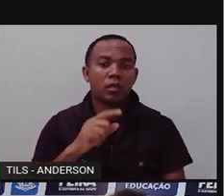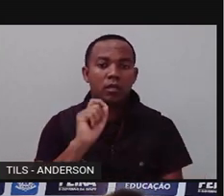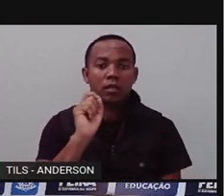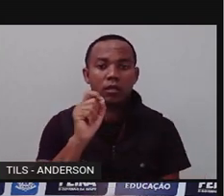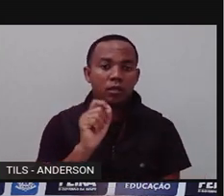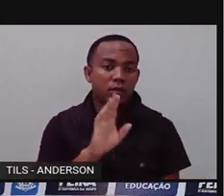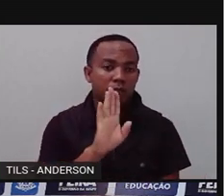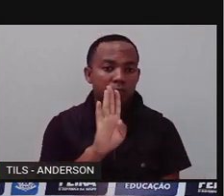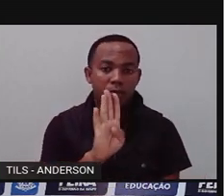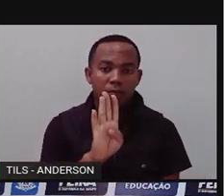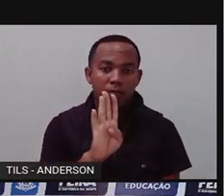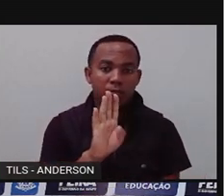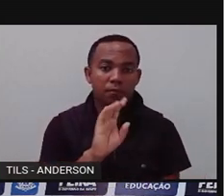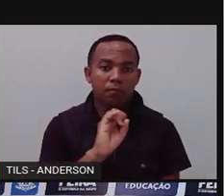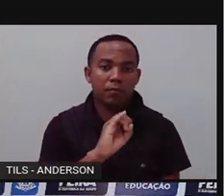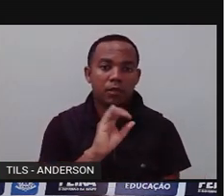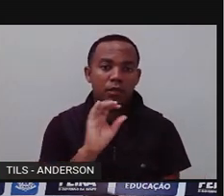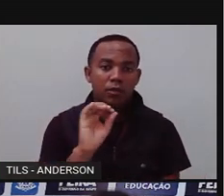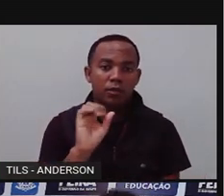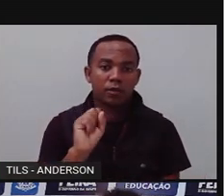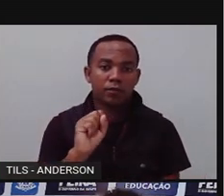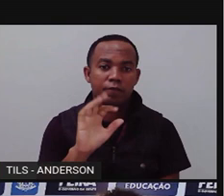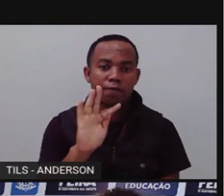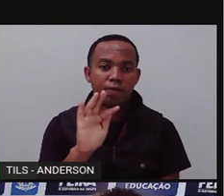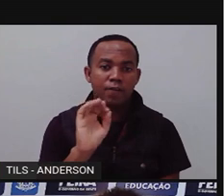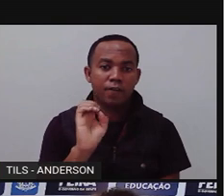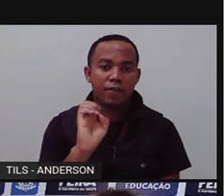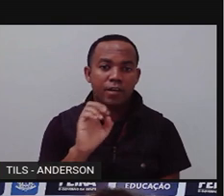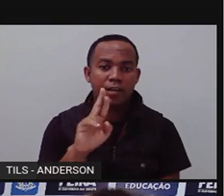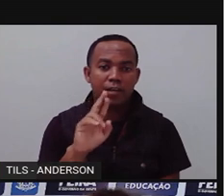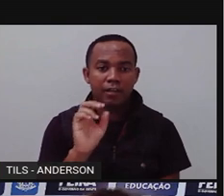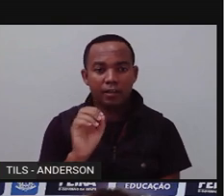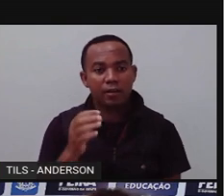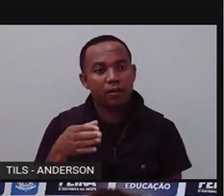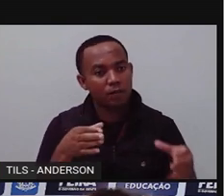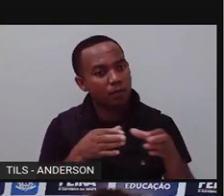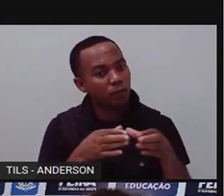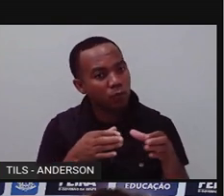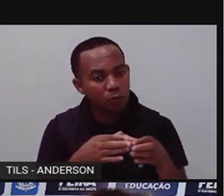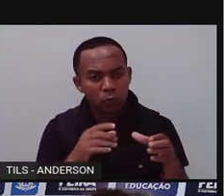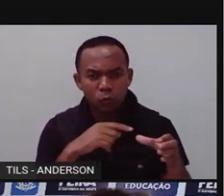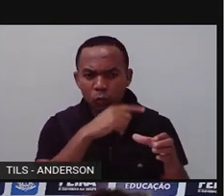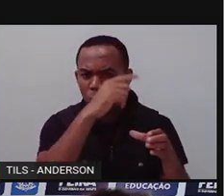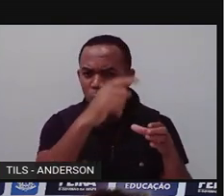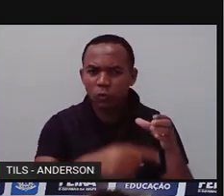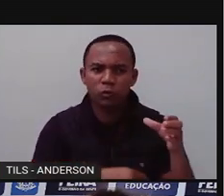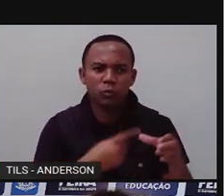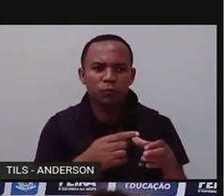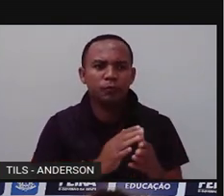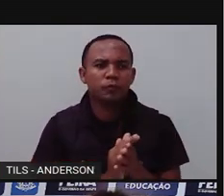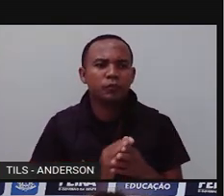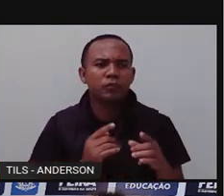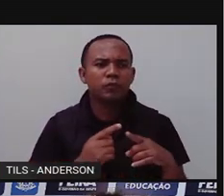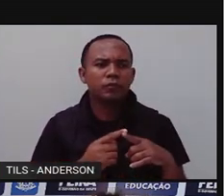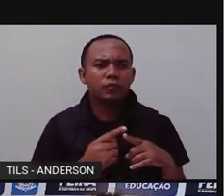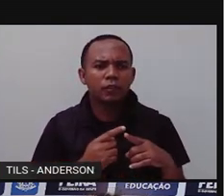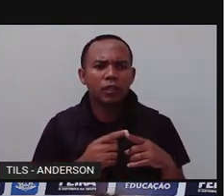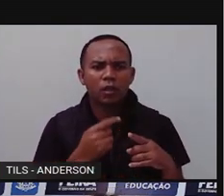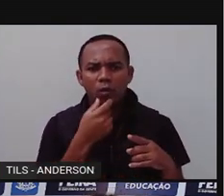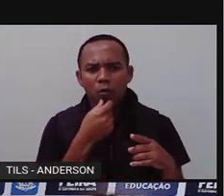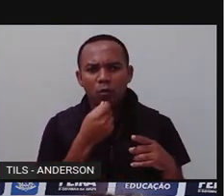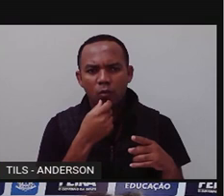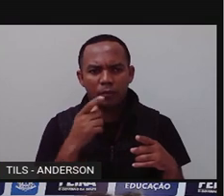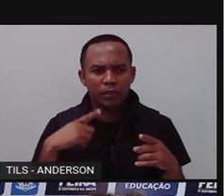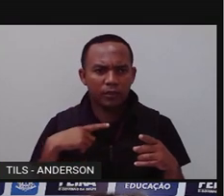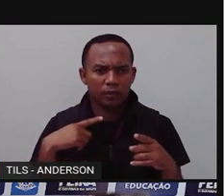ecossistemas menores. E os naturais, os artificiais. Porque o homem, ele tem a capacidade de reproduzir